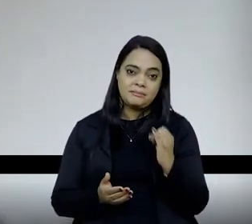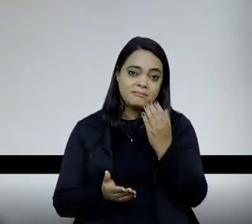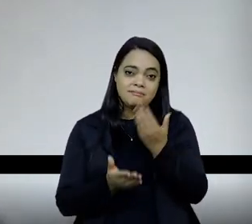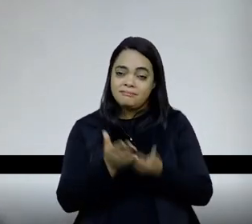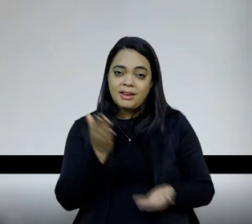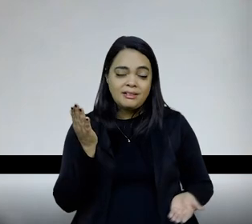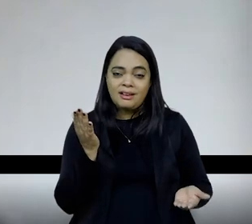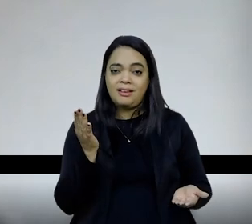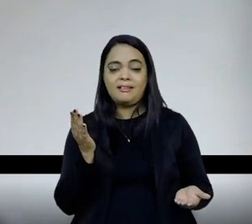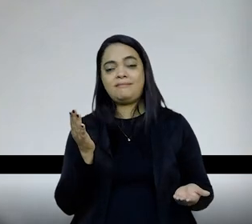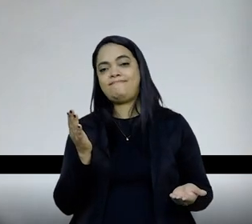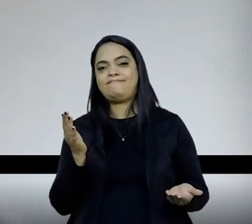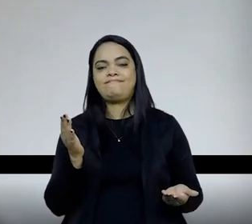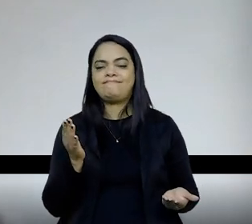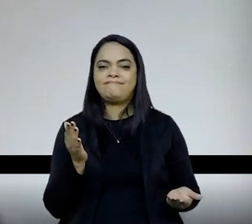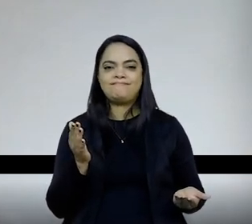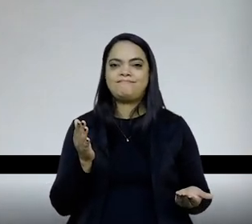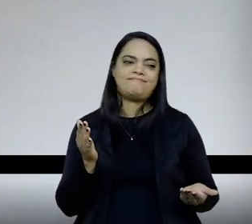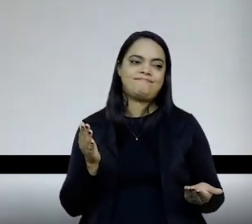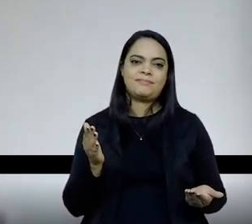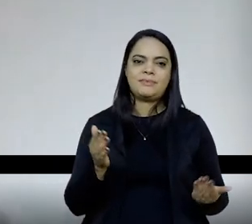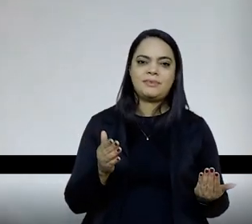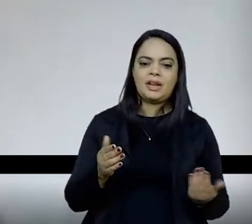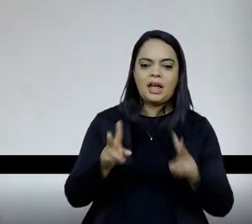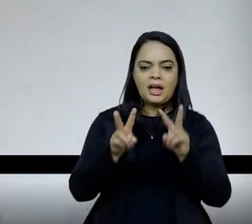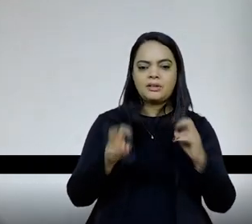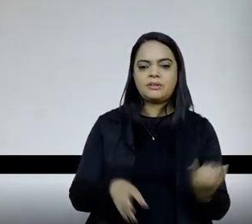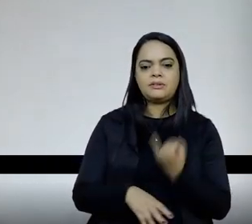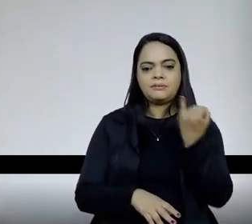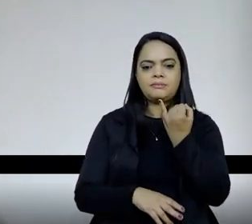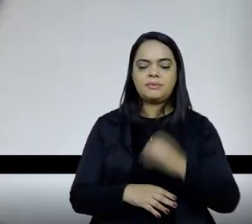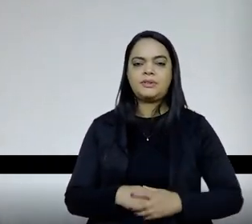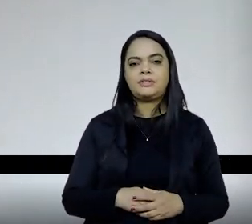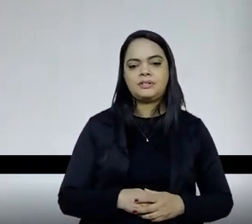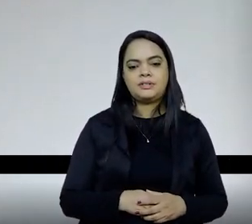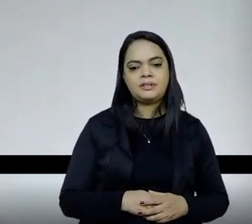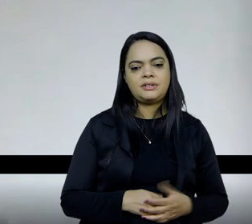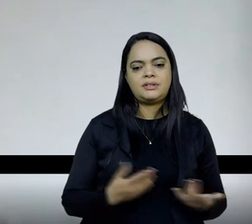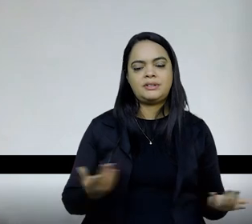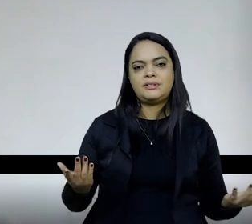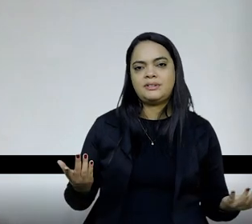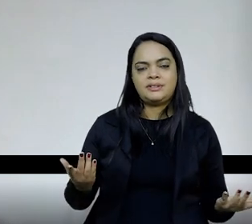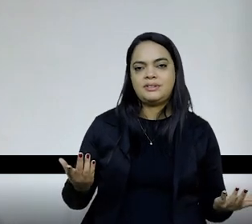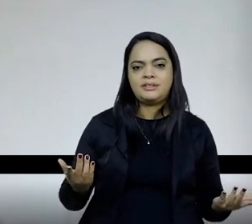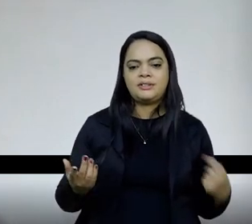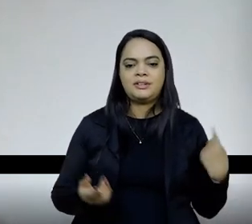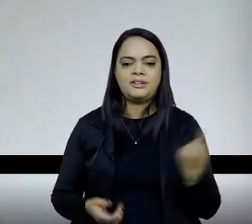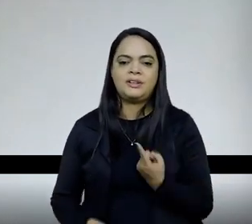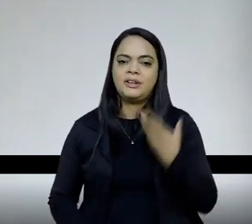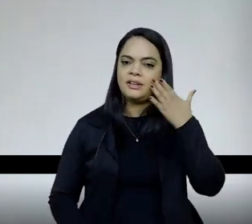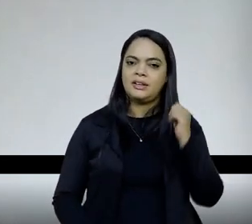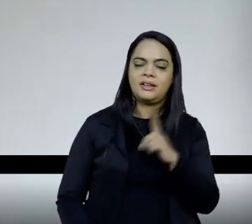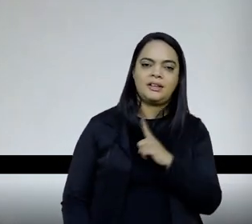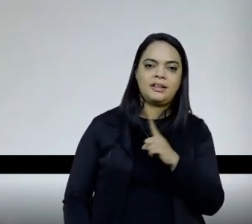PECs que vem... A outra não mandou a gente para a cova, essa está passando a terra por cima e